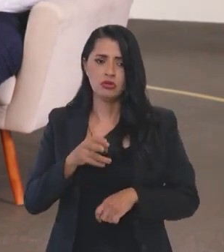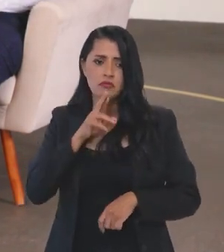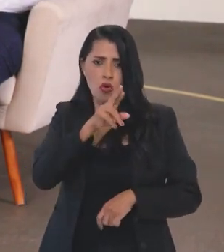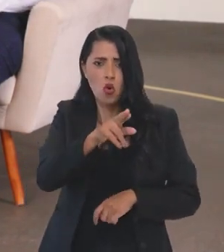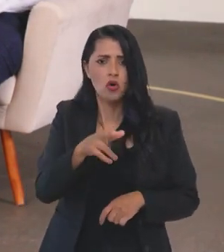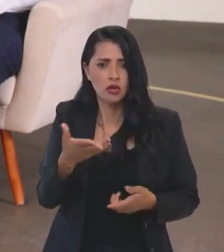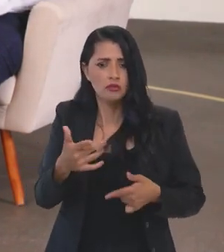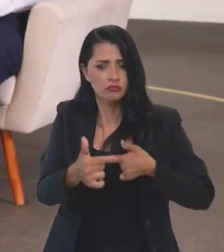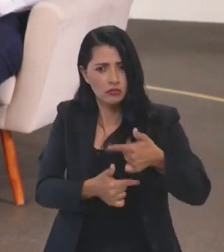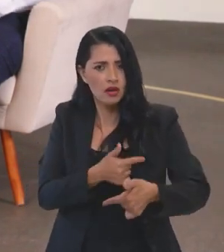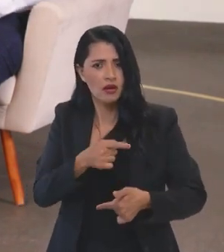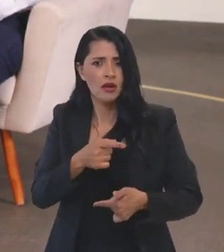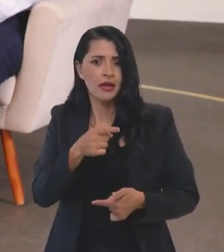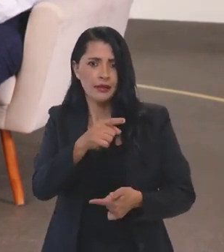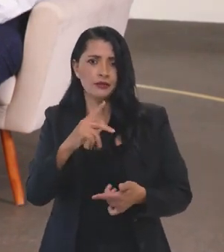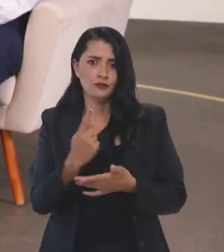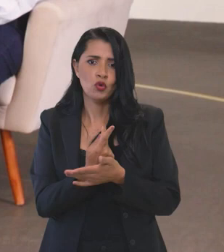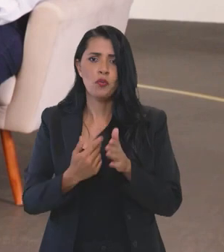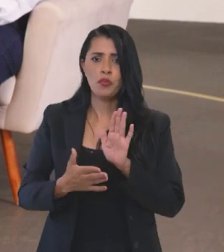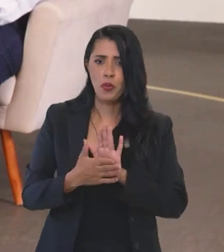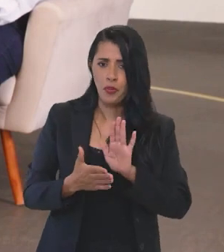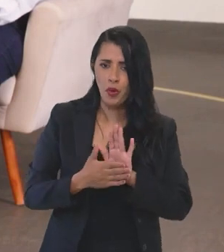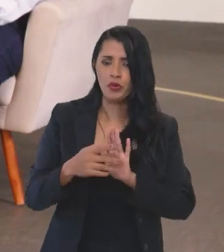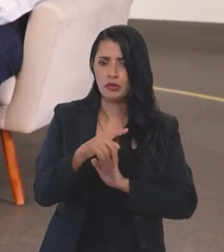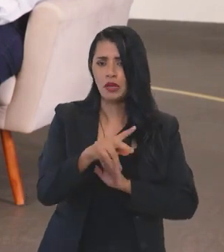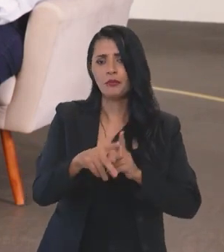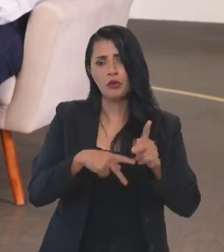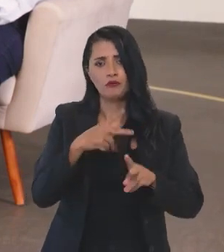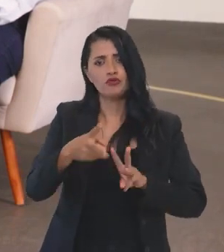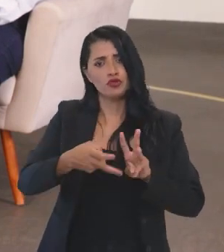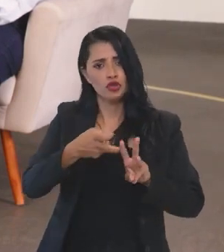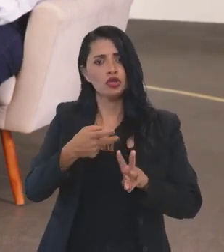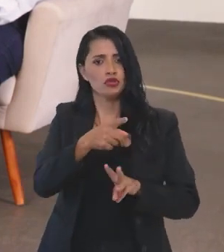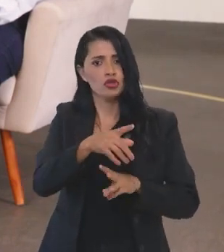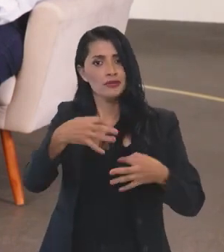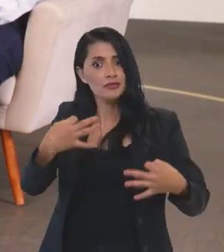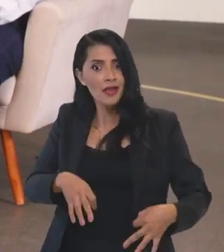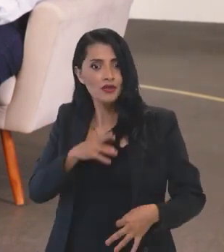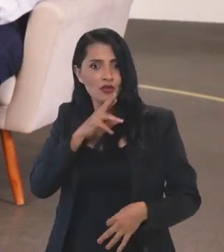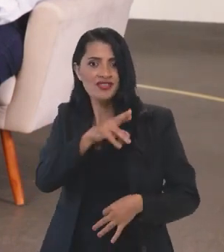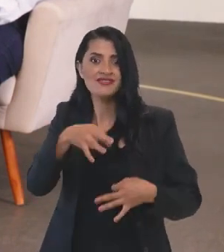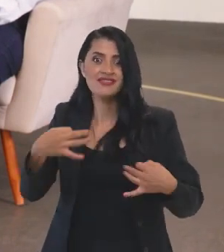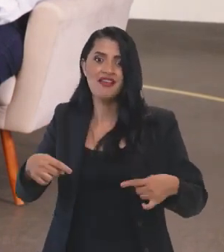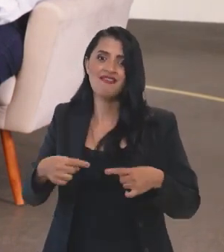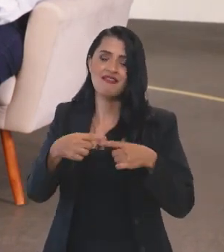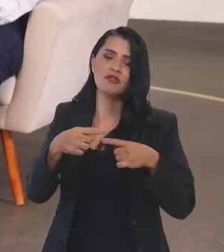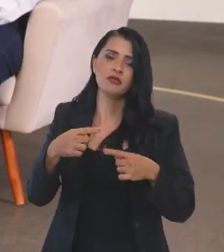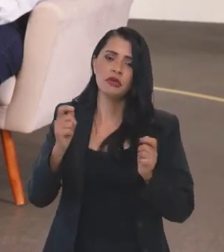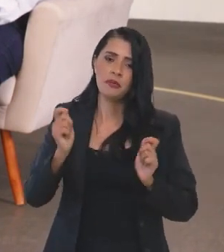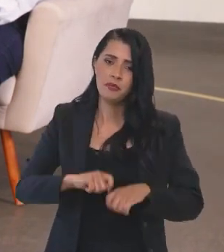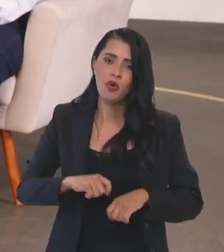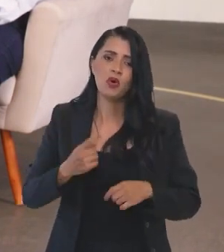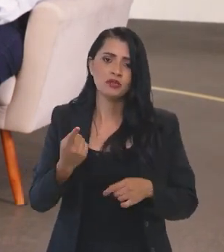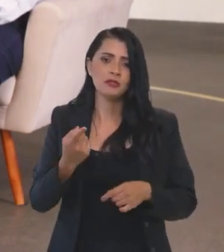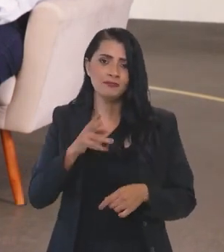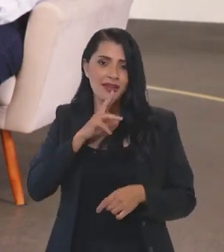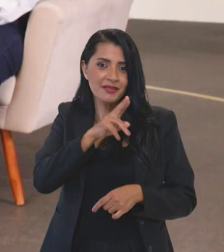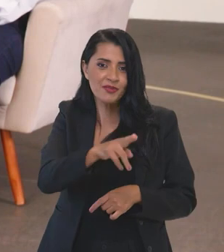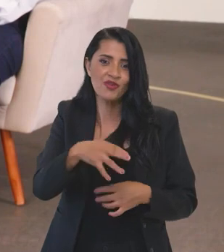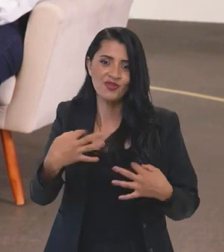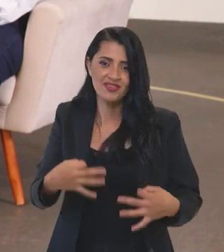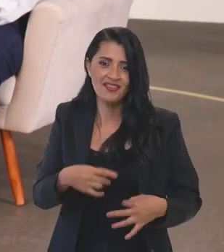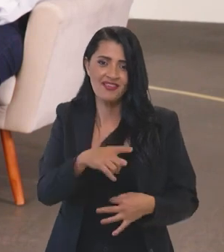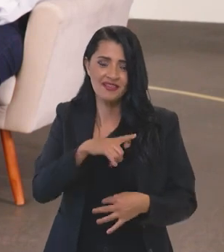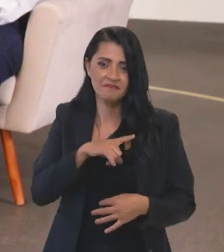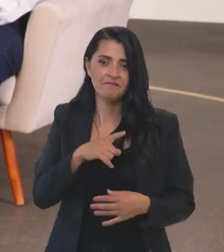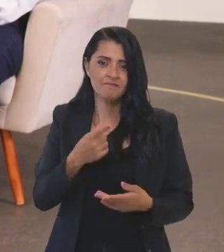nós queremos dar resposta a essas ações que foram propostas pelos povos indígenas de forma correta e que a gente possa responder